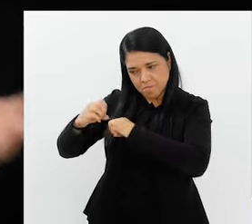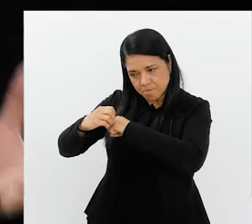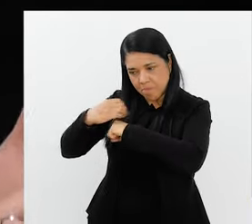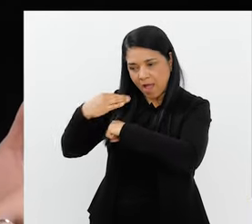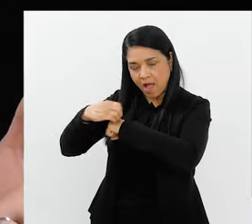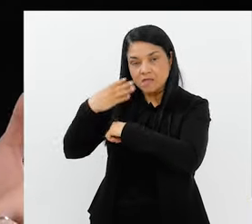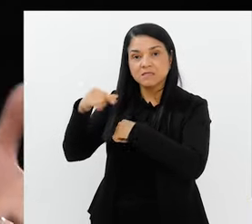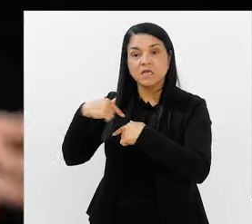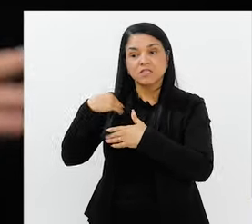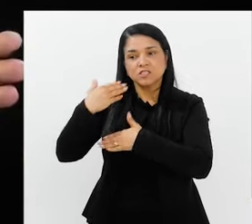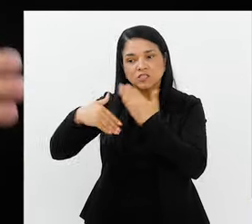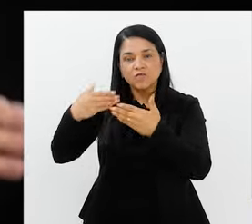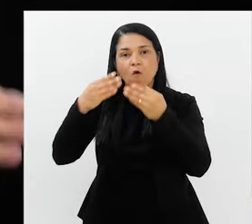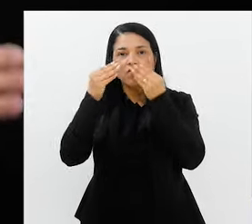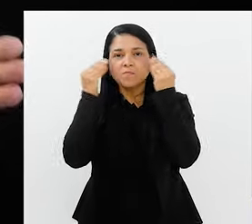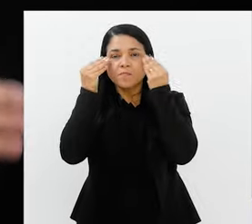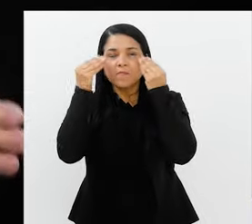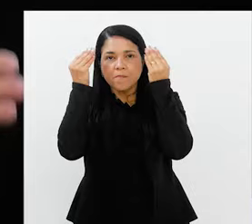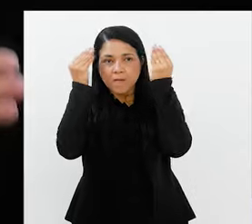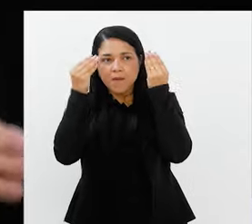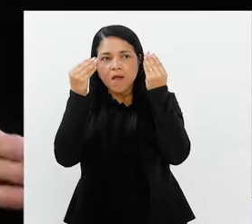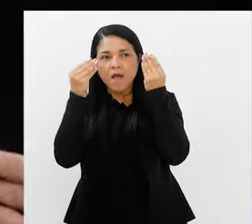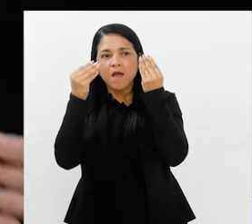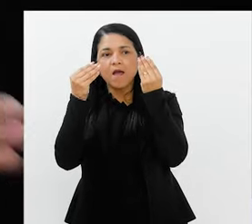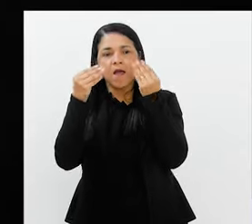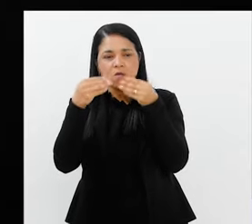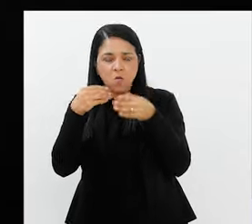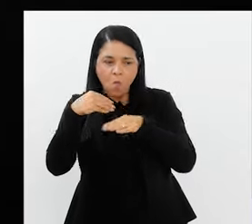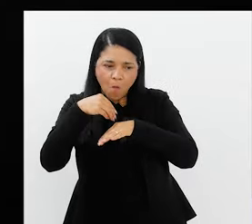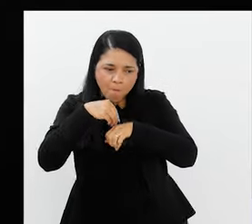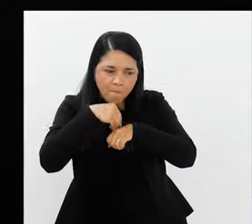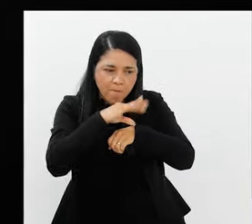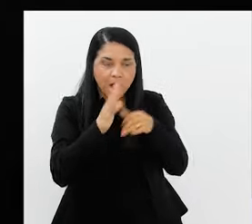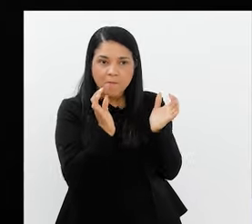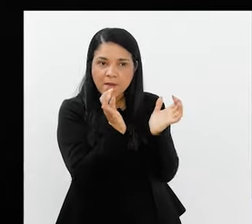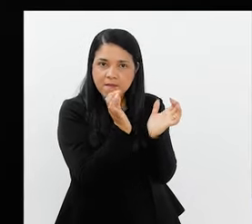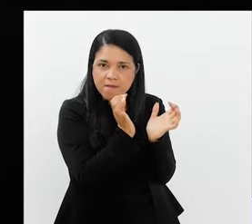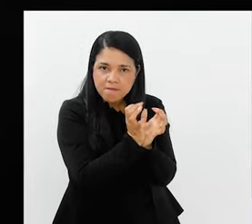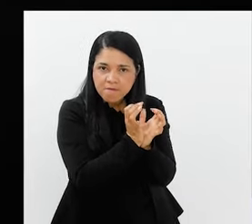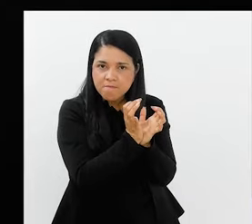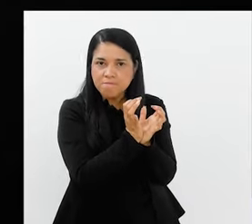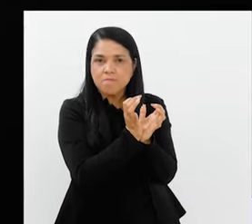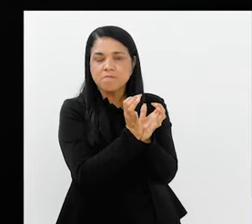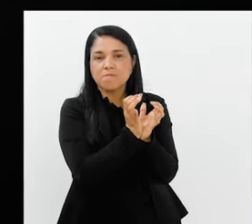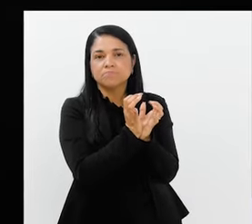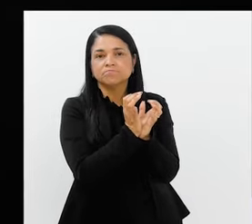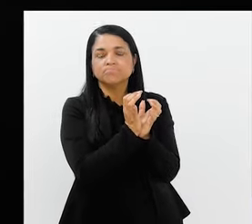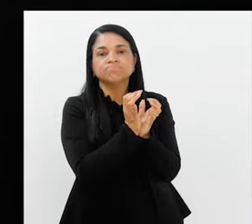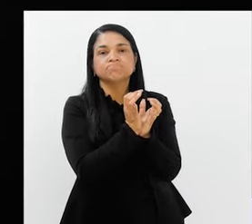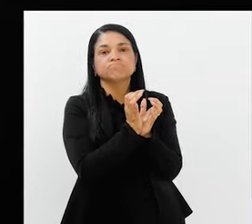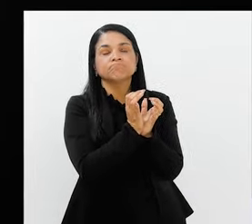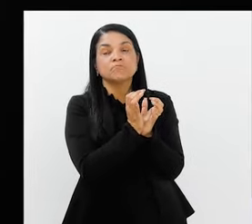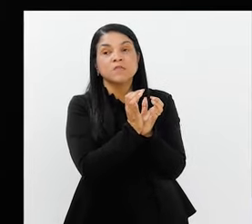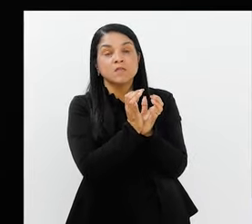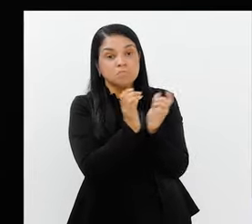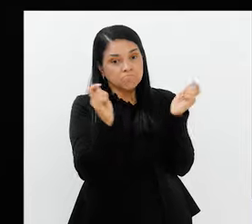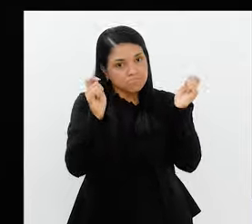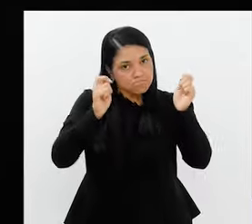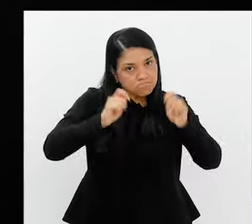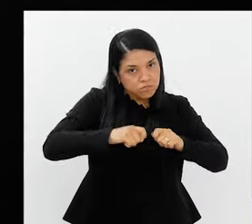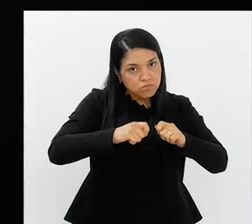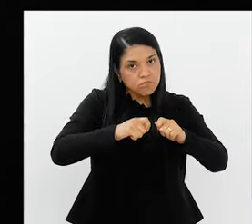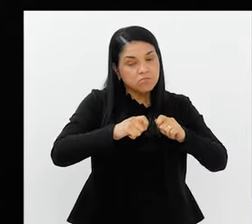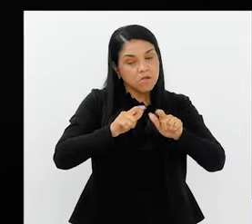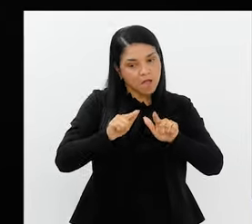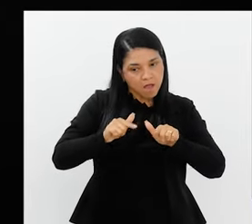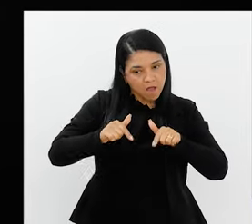desenvolve aquela maquiagem, depois eu tenho que passar para toda uma equipe, de uma forma que seja